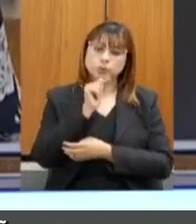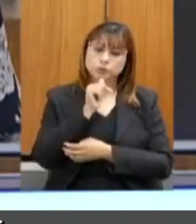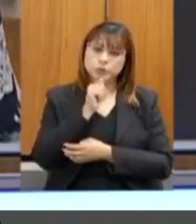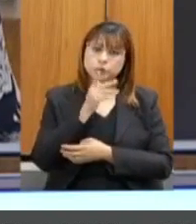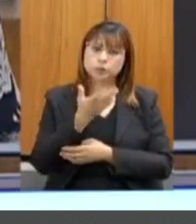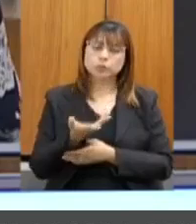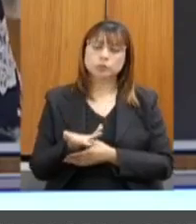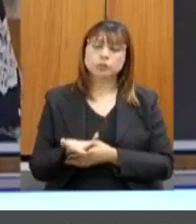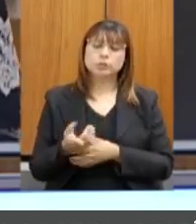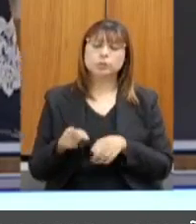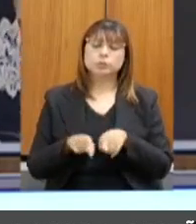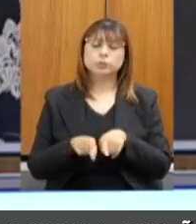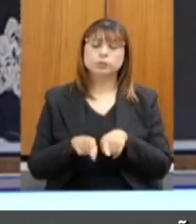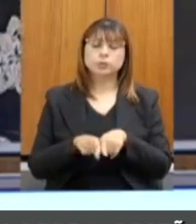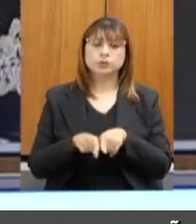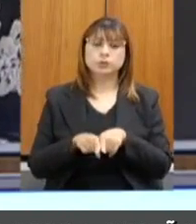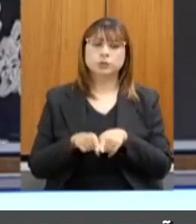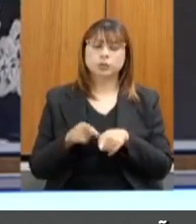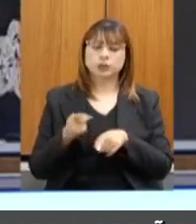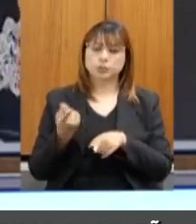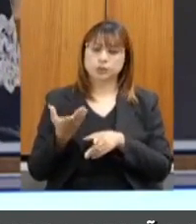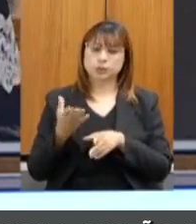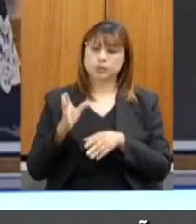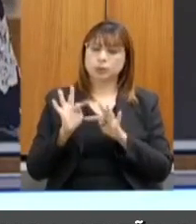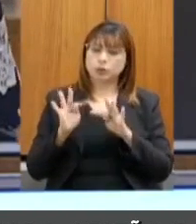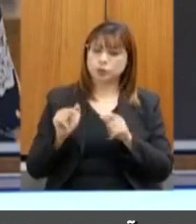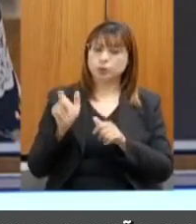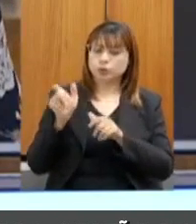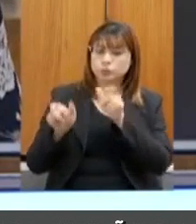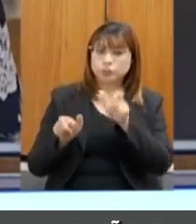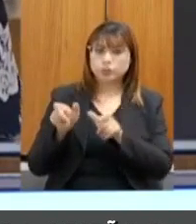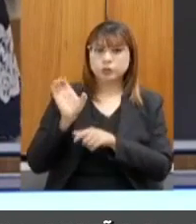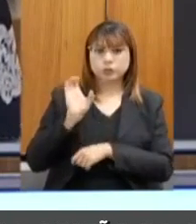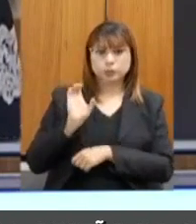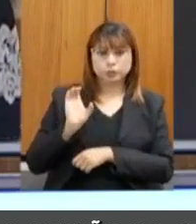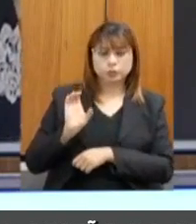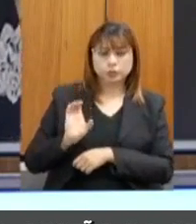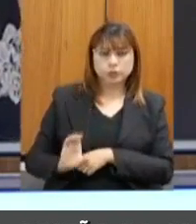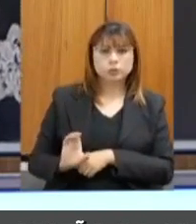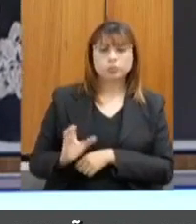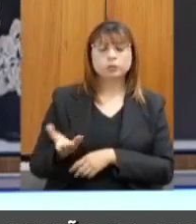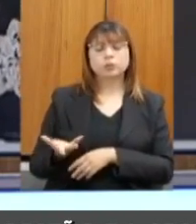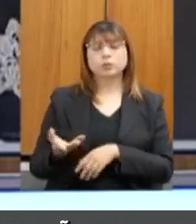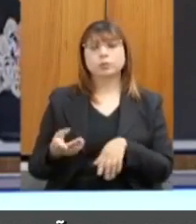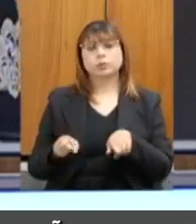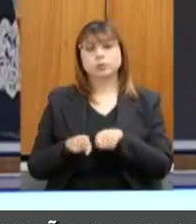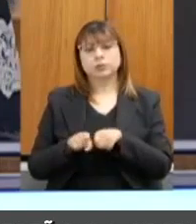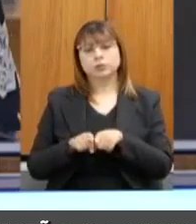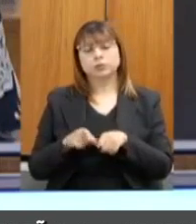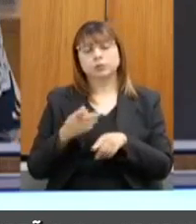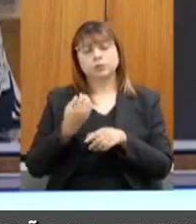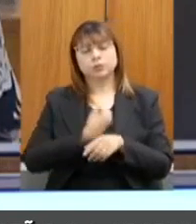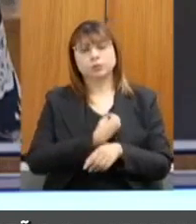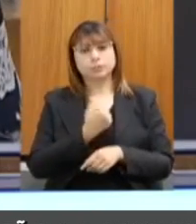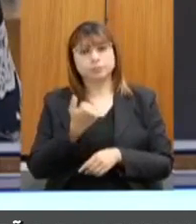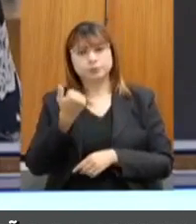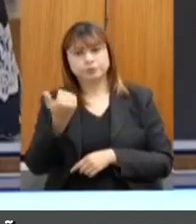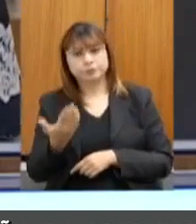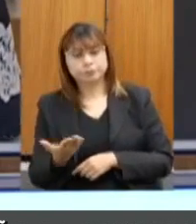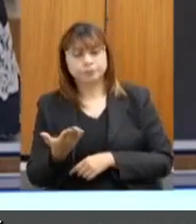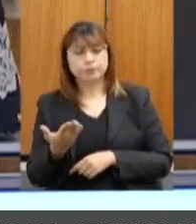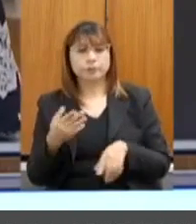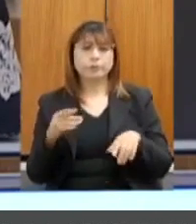conselheiros e também aos participantes externos, que os nossos canais pudessem